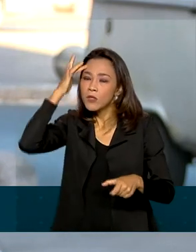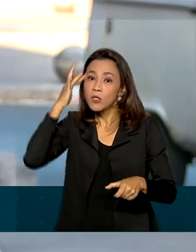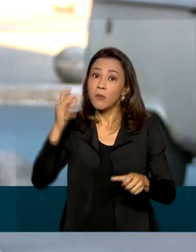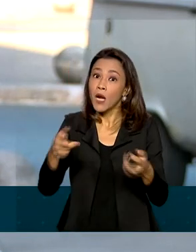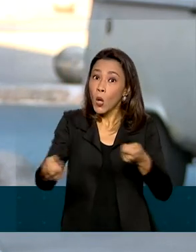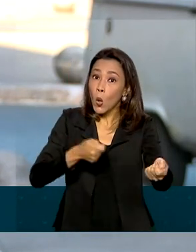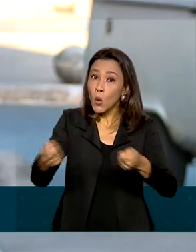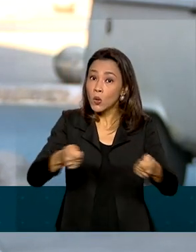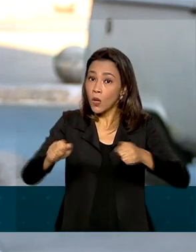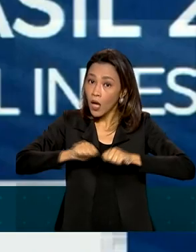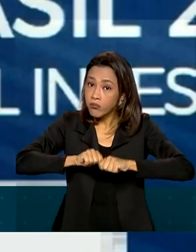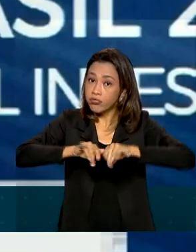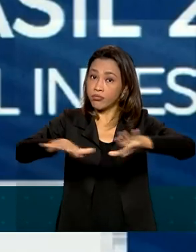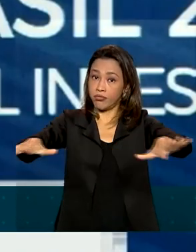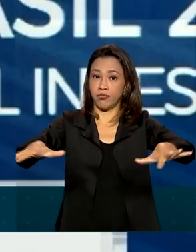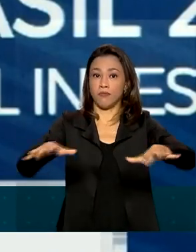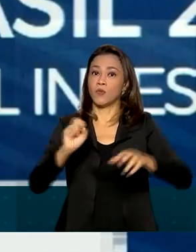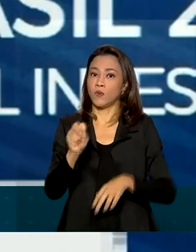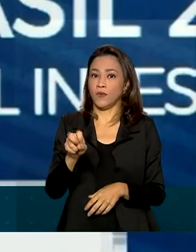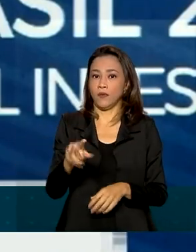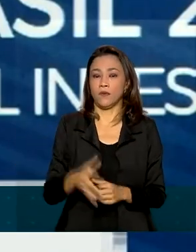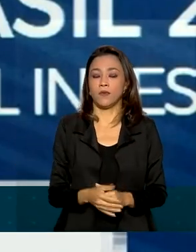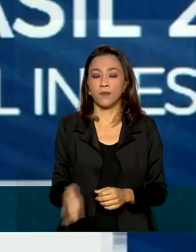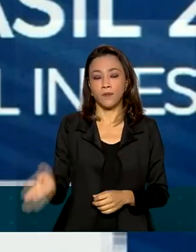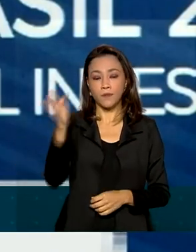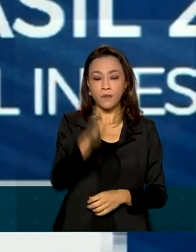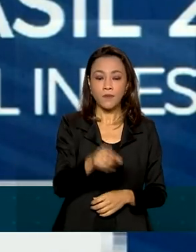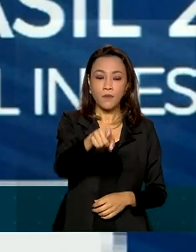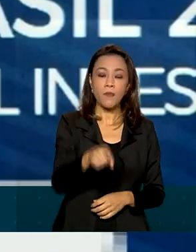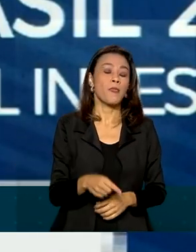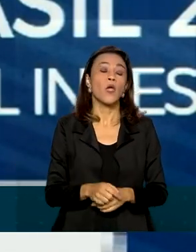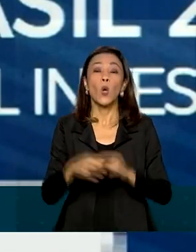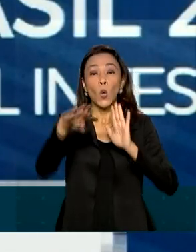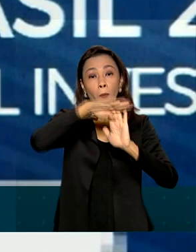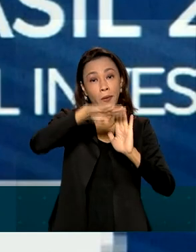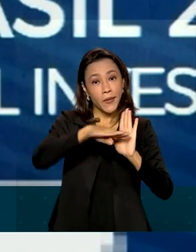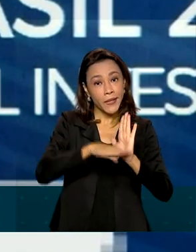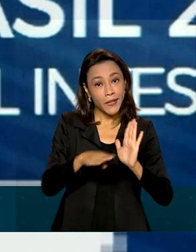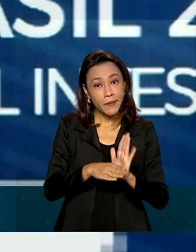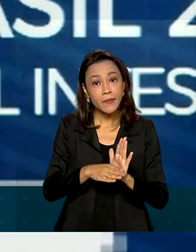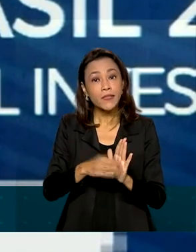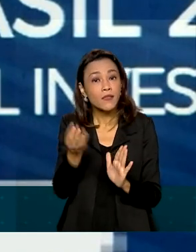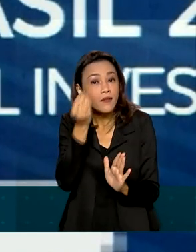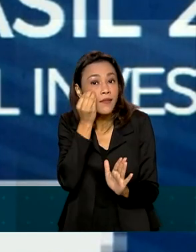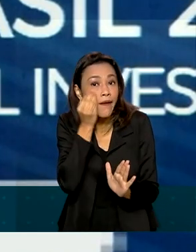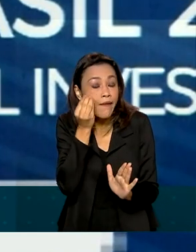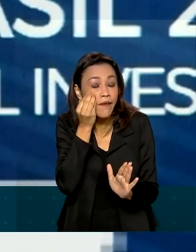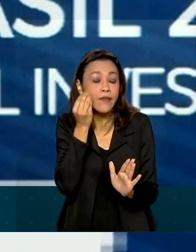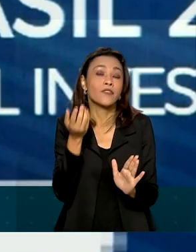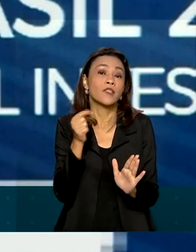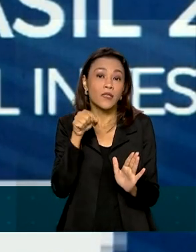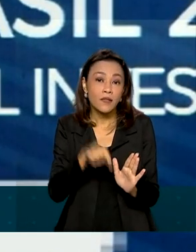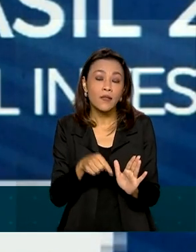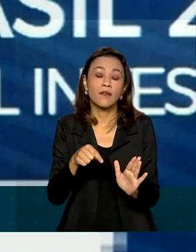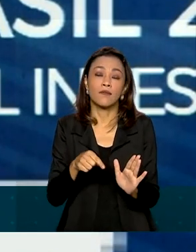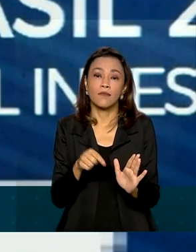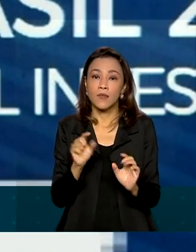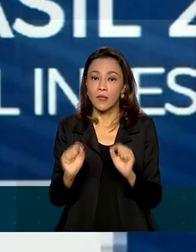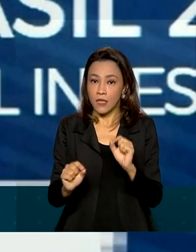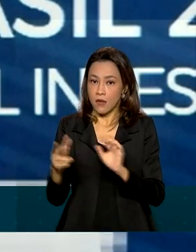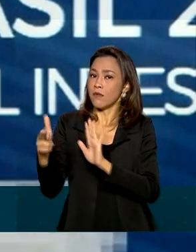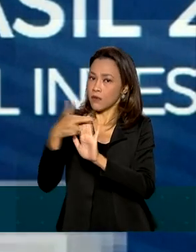disseminação do coronavírus. O programa de testagem define critérios e parâmetros objetivos para a testagem.